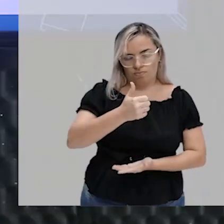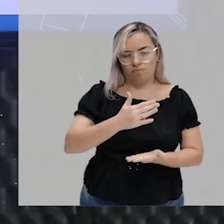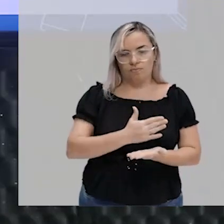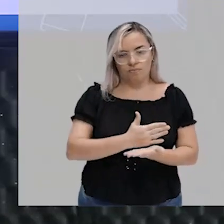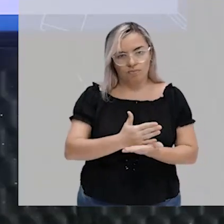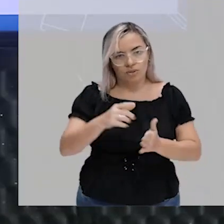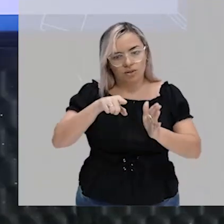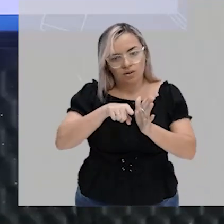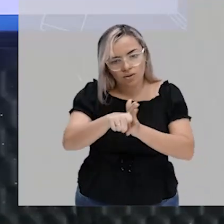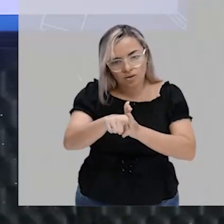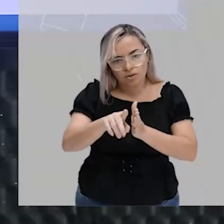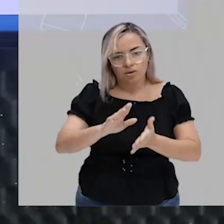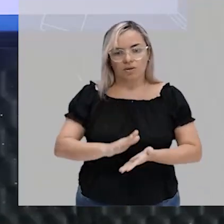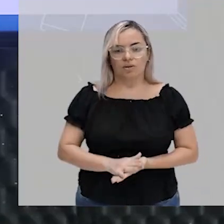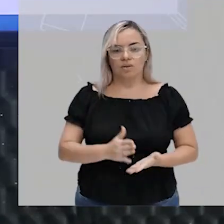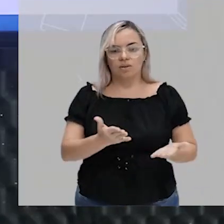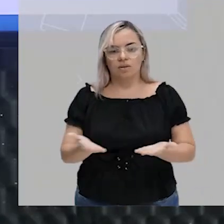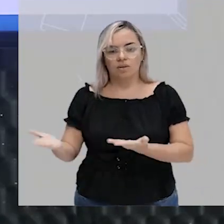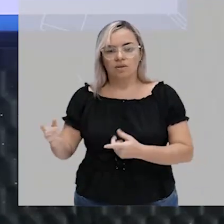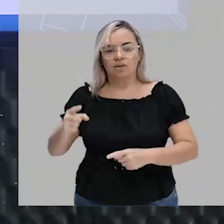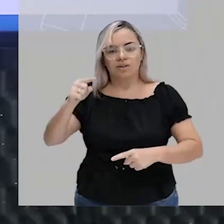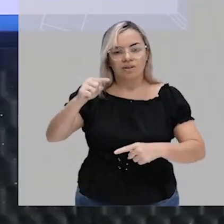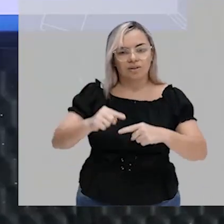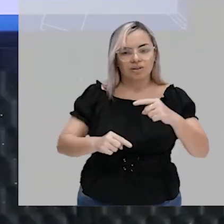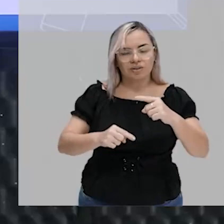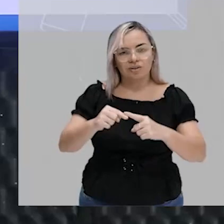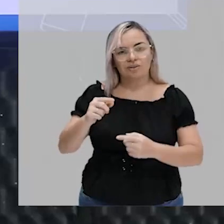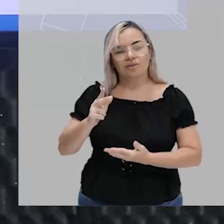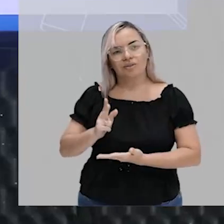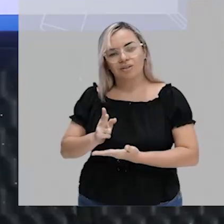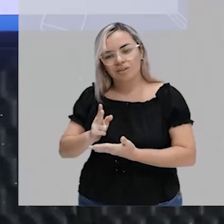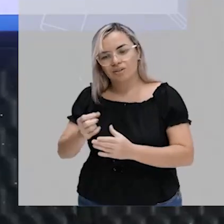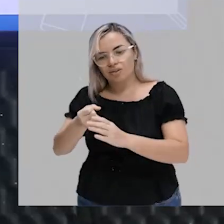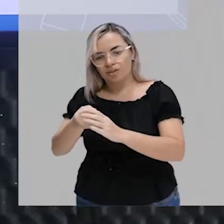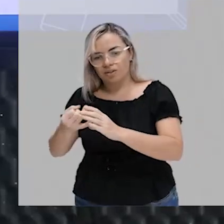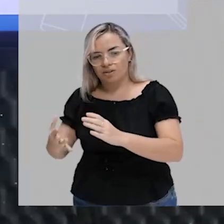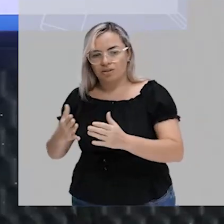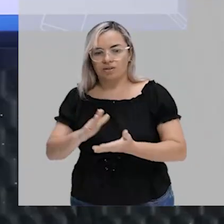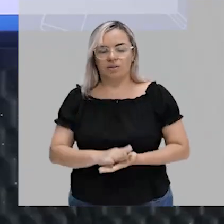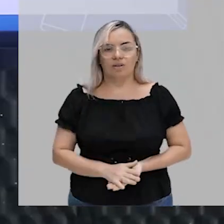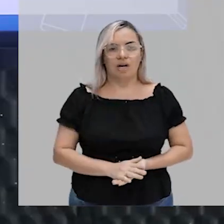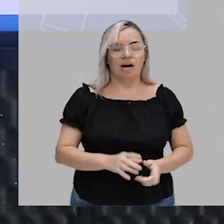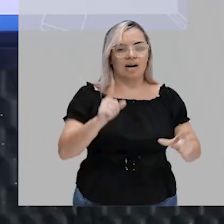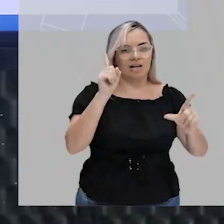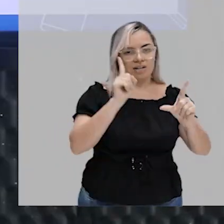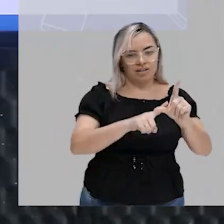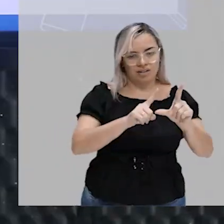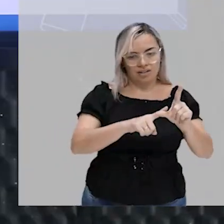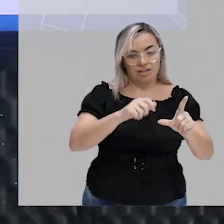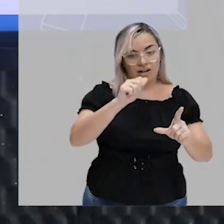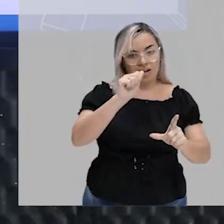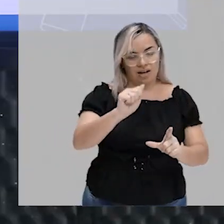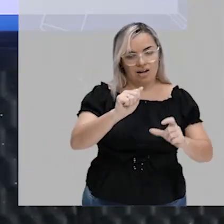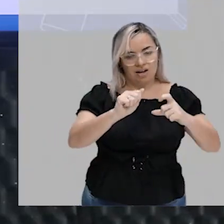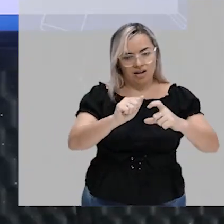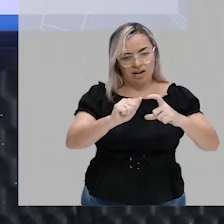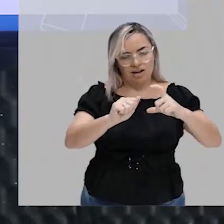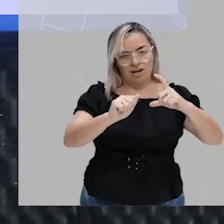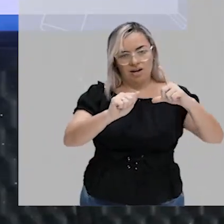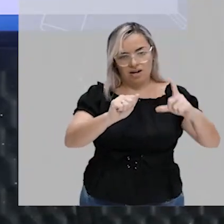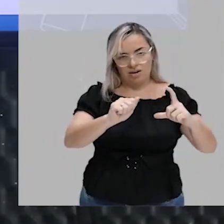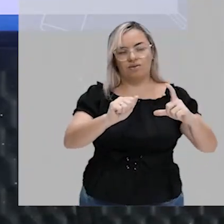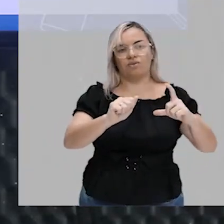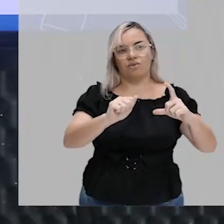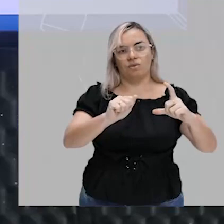os elementos dos seguintes conjuntos. Veja aqui na letra A que eu tenho conjunto chamado de A,